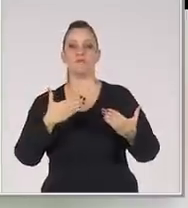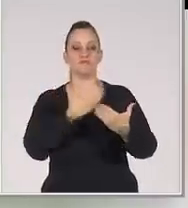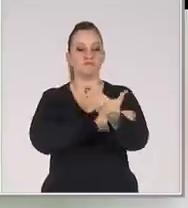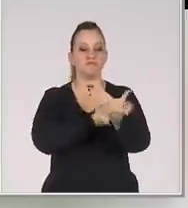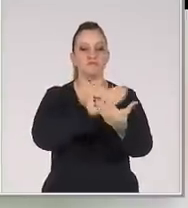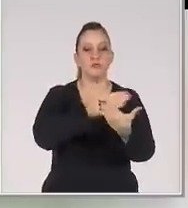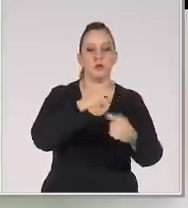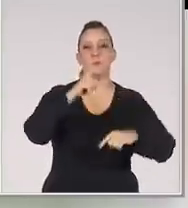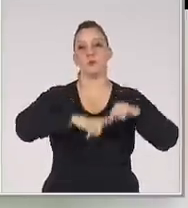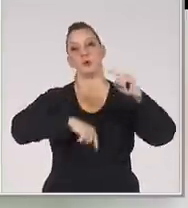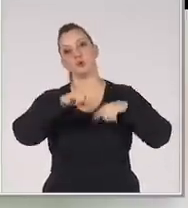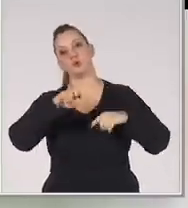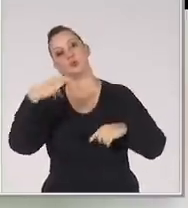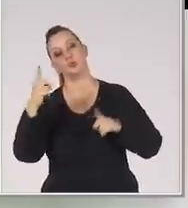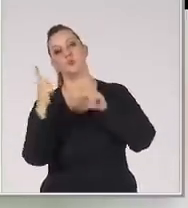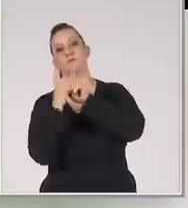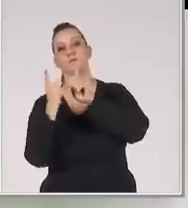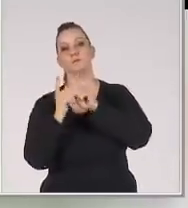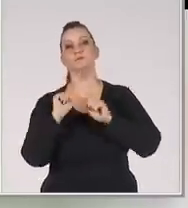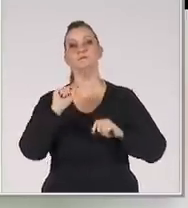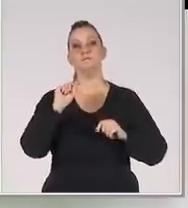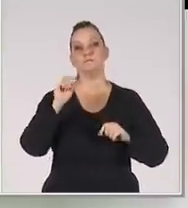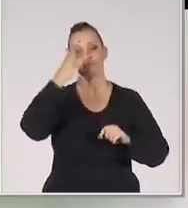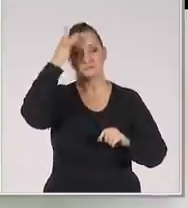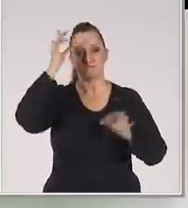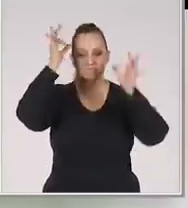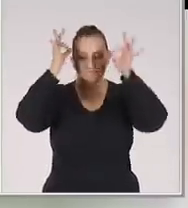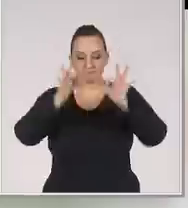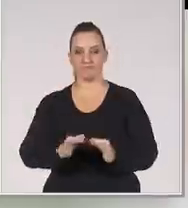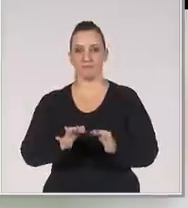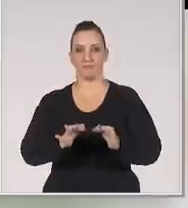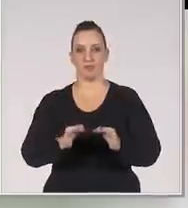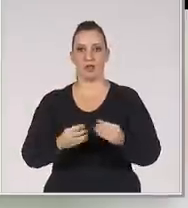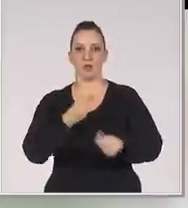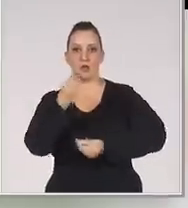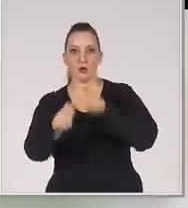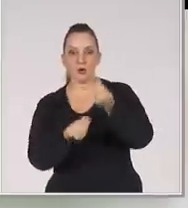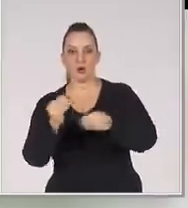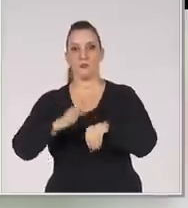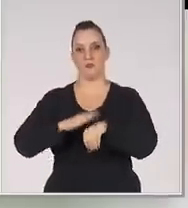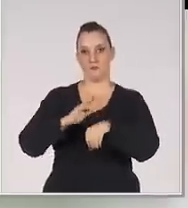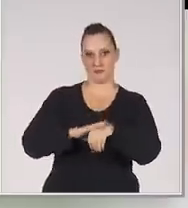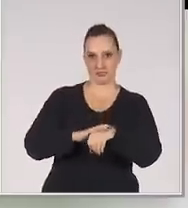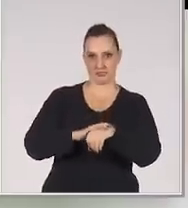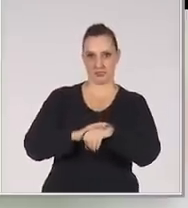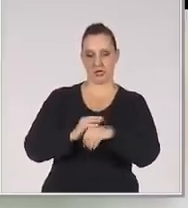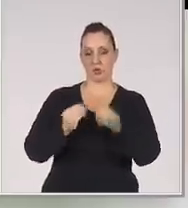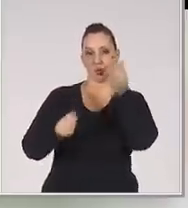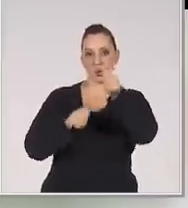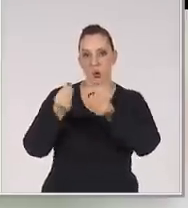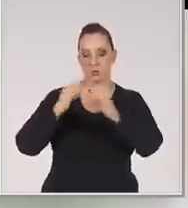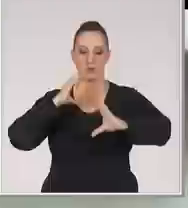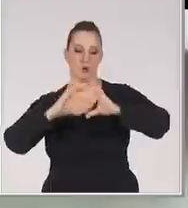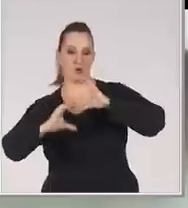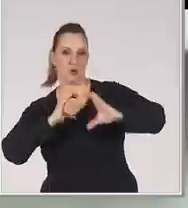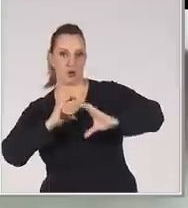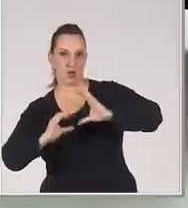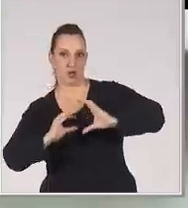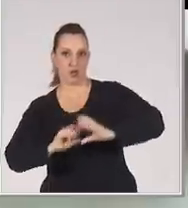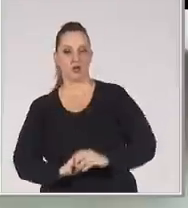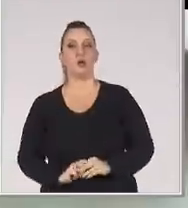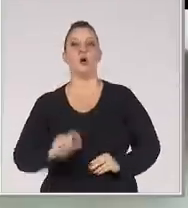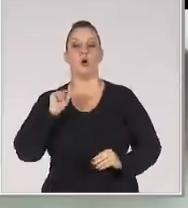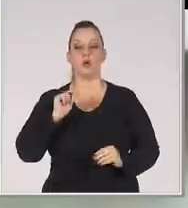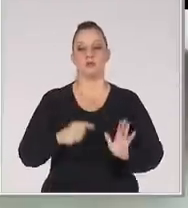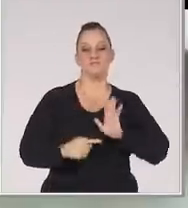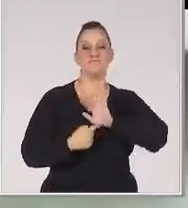produtos Ou serviços Quem é o cliente ideal Como isso vai ser feito? Como é a comunicação? O